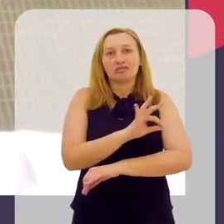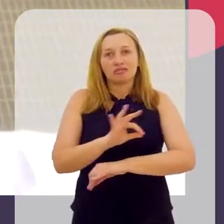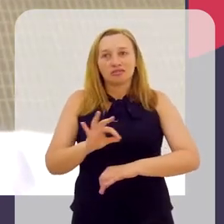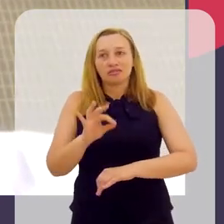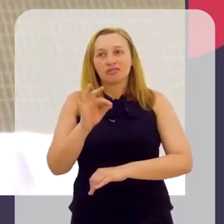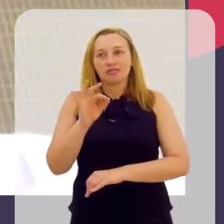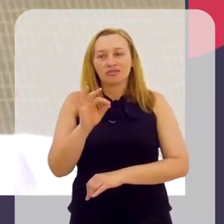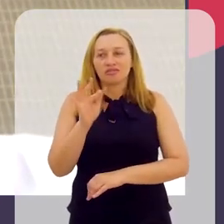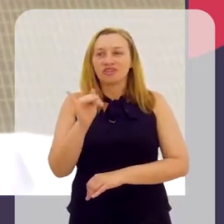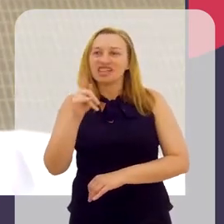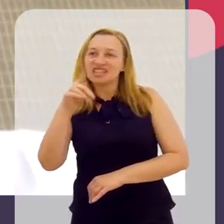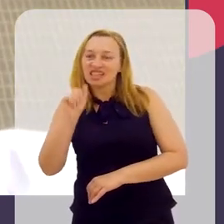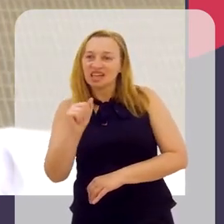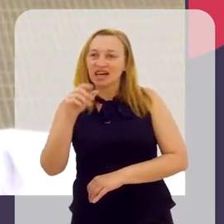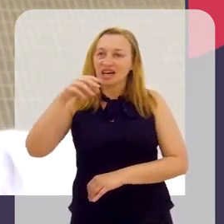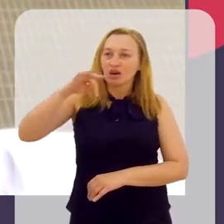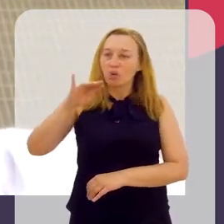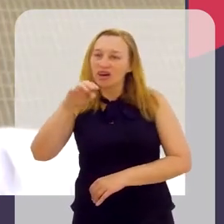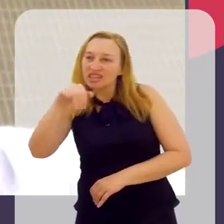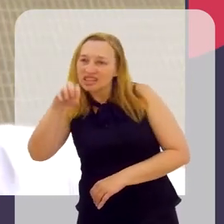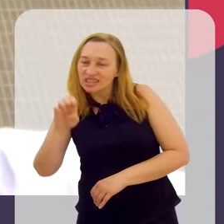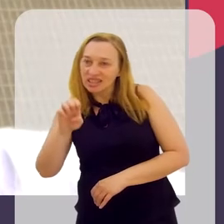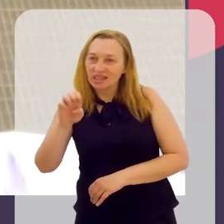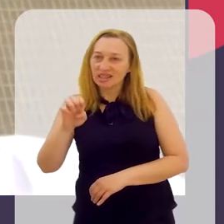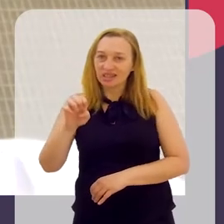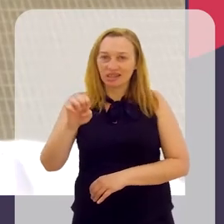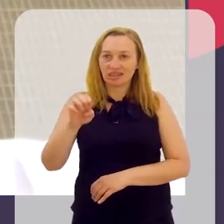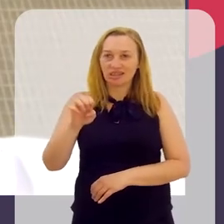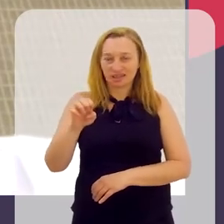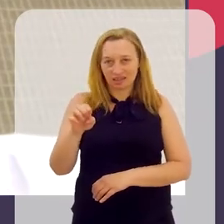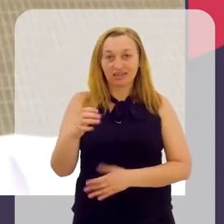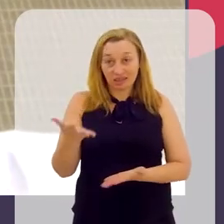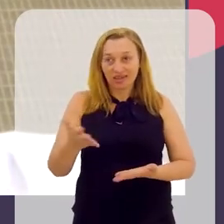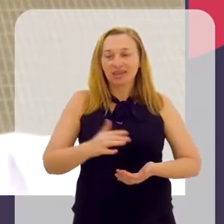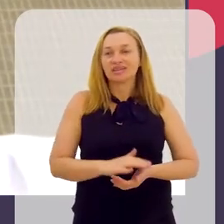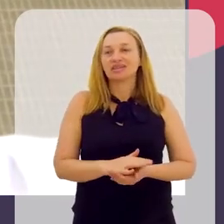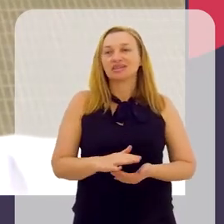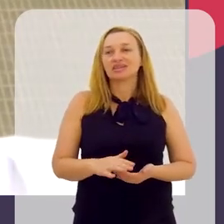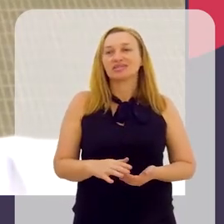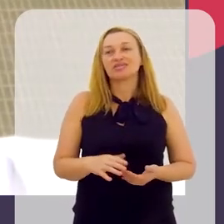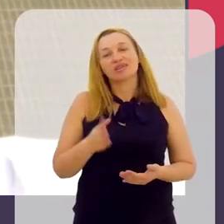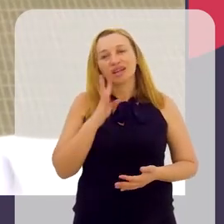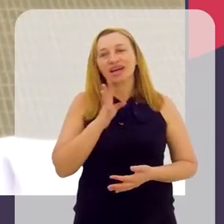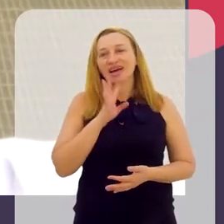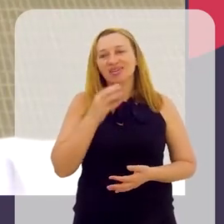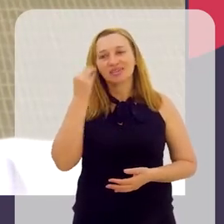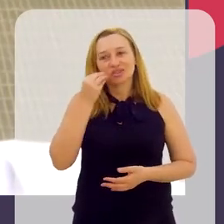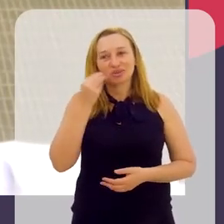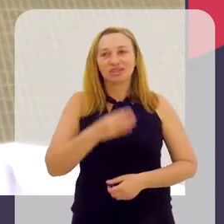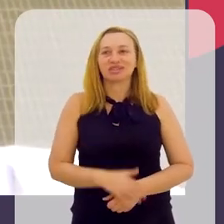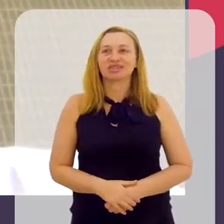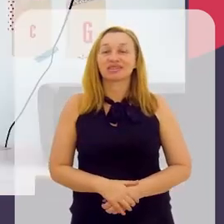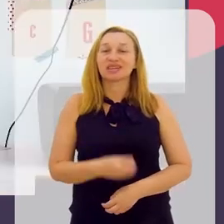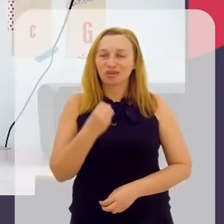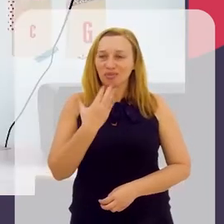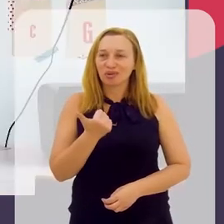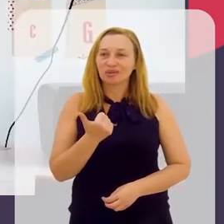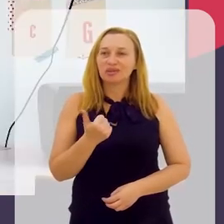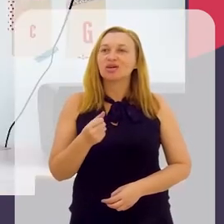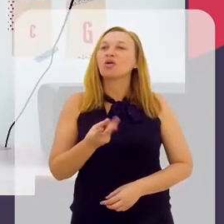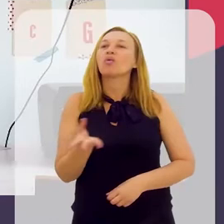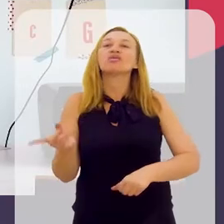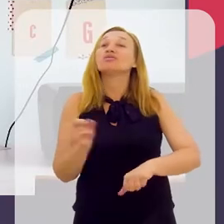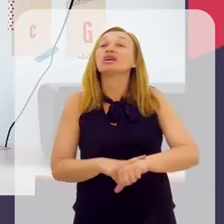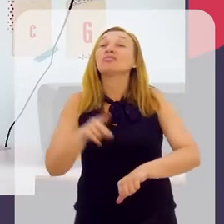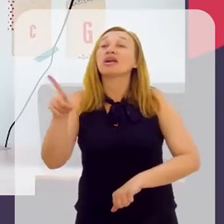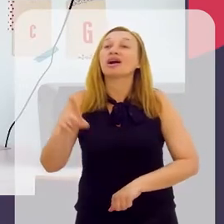aplicada à engenharia aeroespacial. Então, foi muito bacana essa experiência. Que bom.